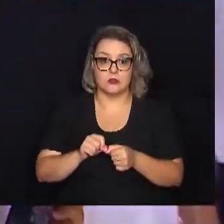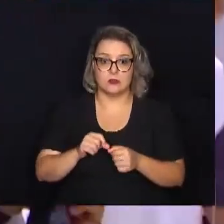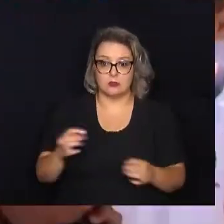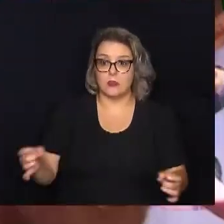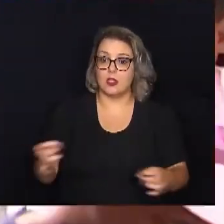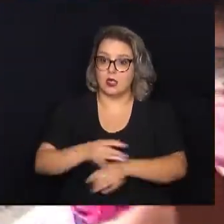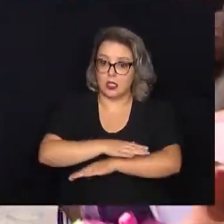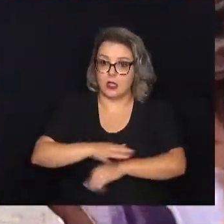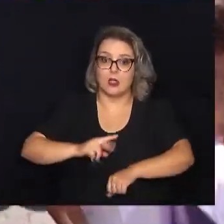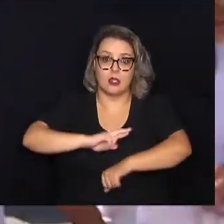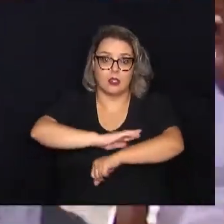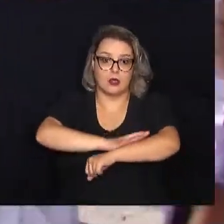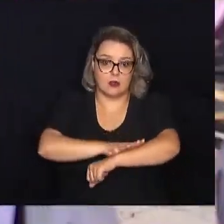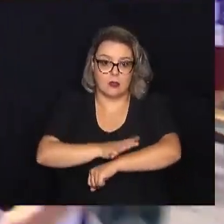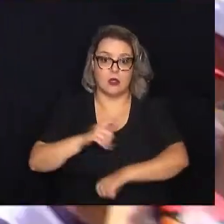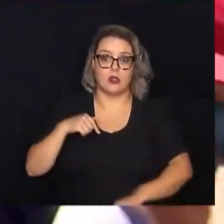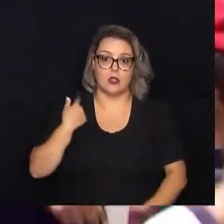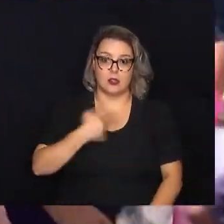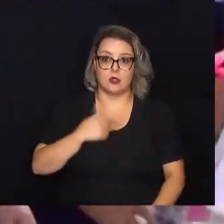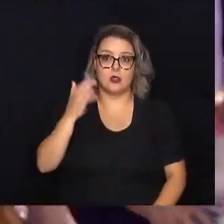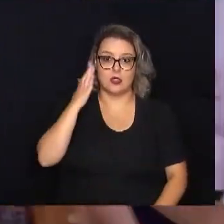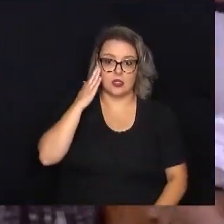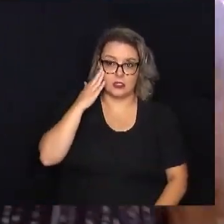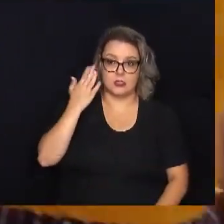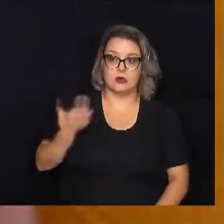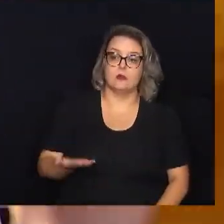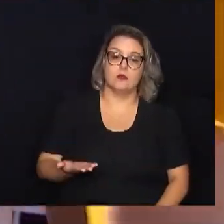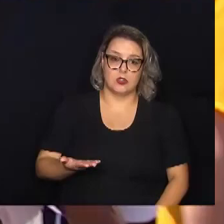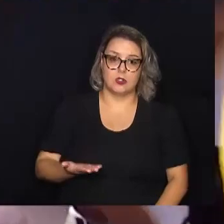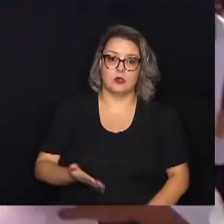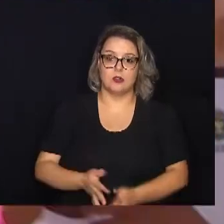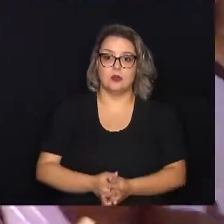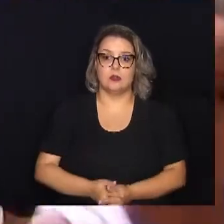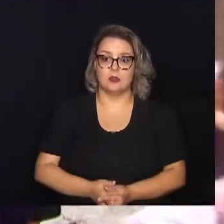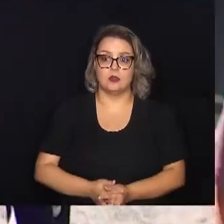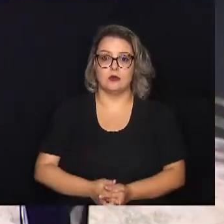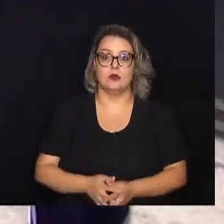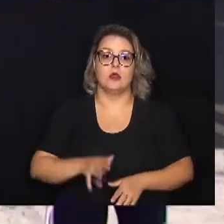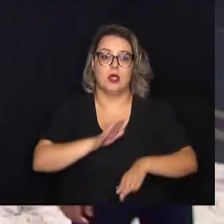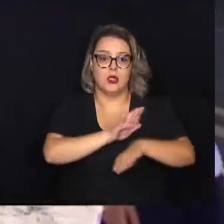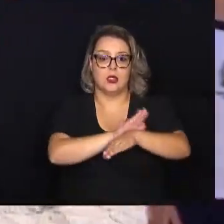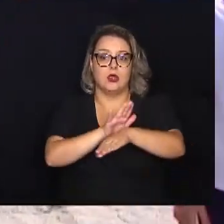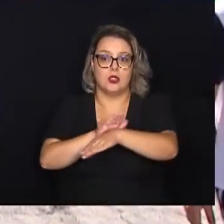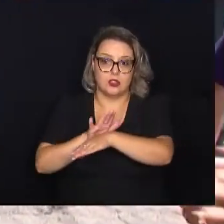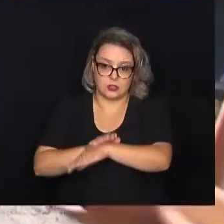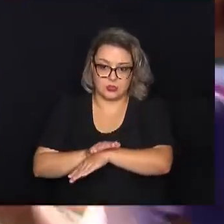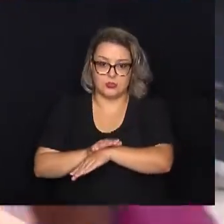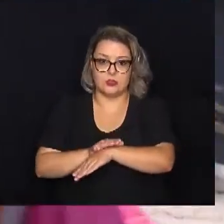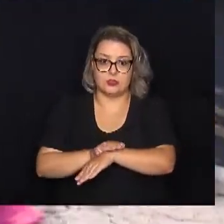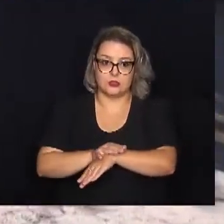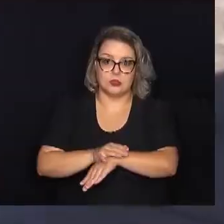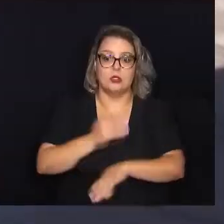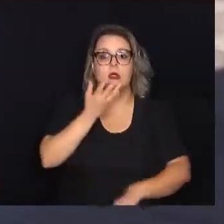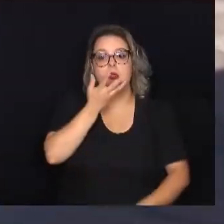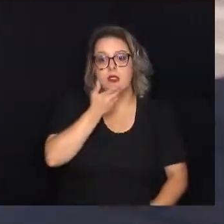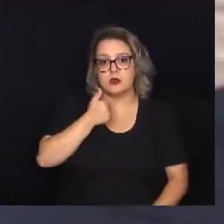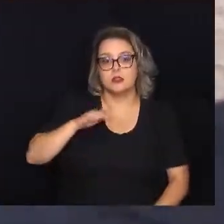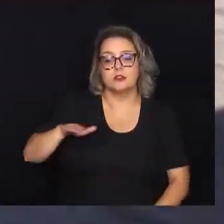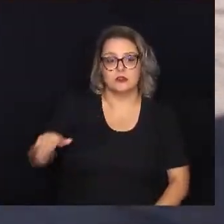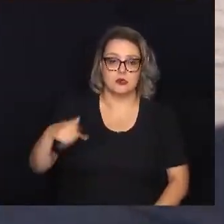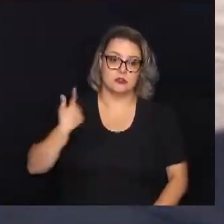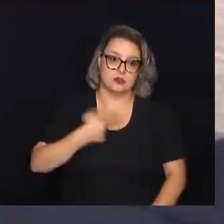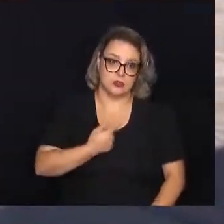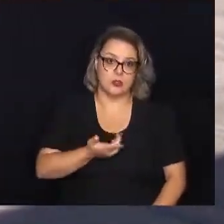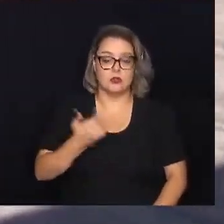racismo, né? Que a gente sabe que vai ajudar muito as crianças da nossa escola. A